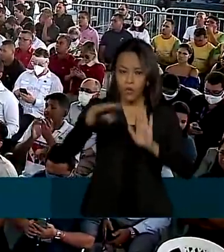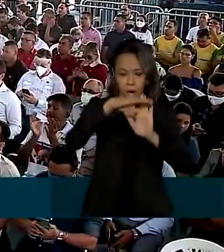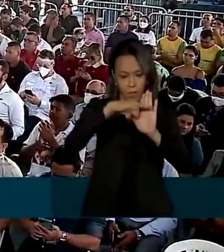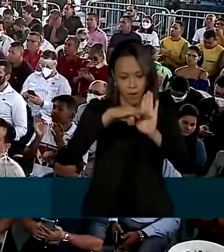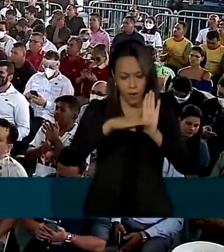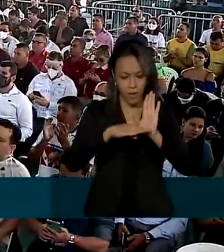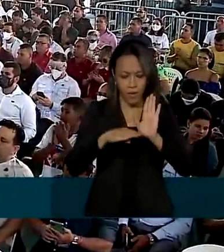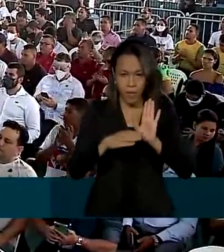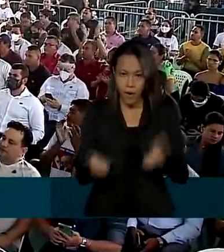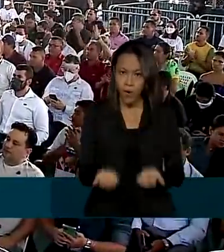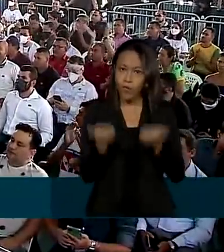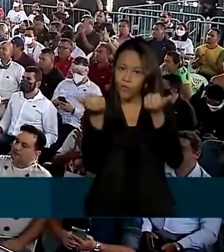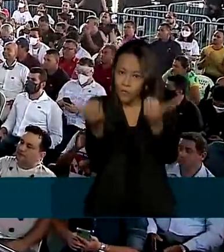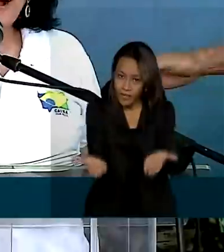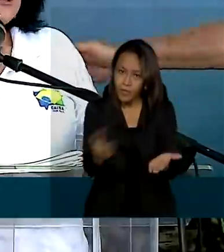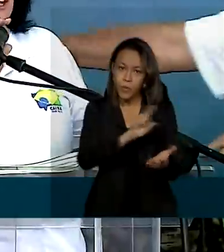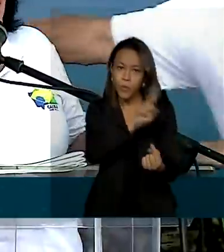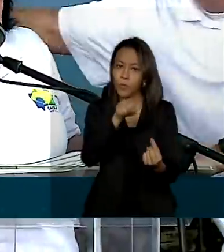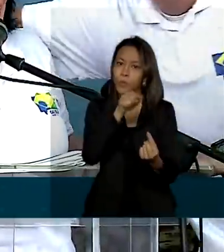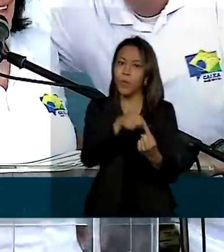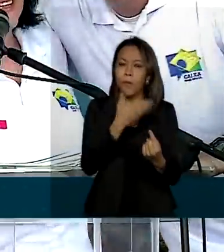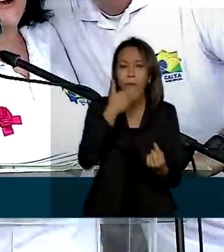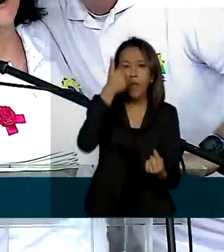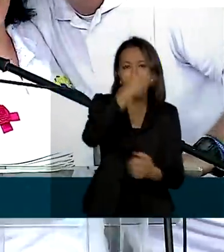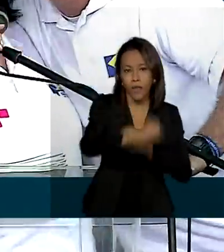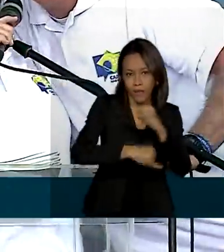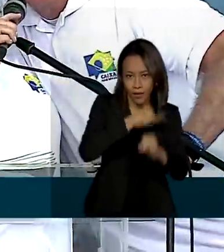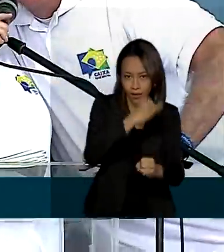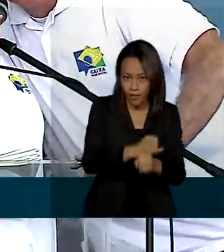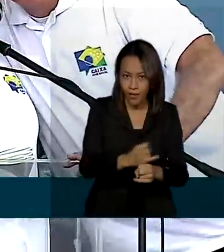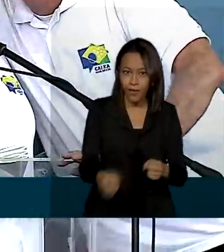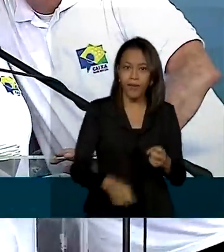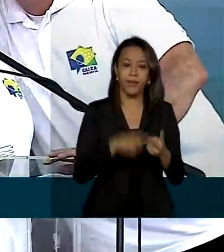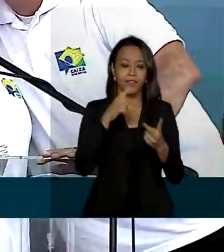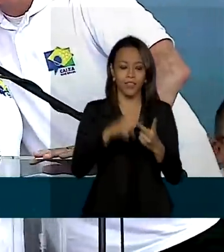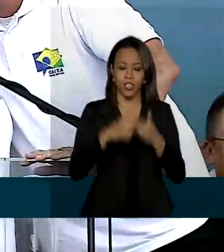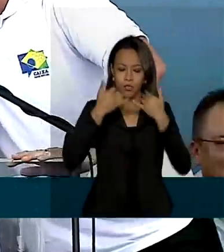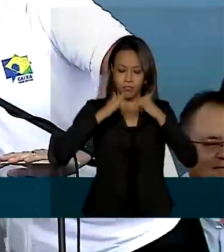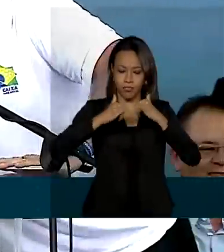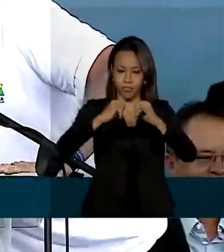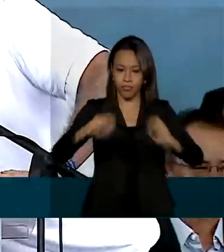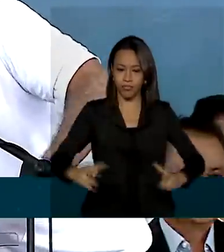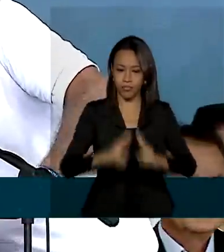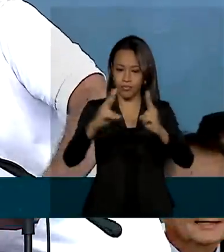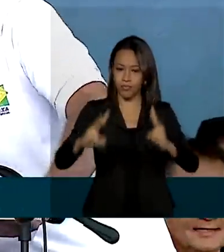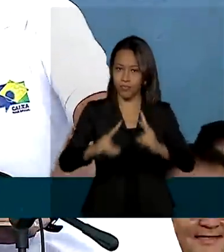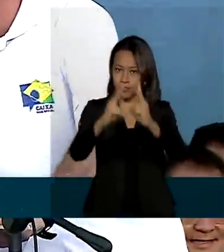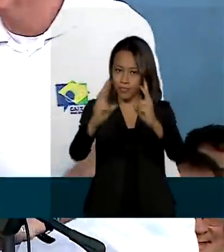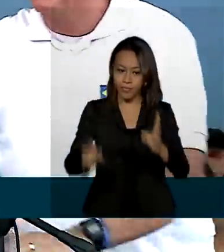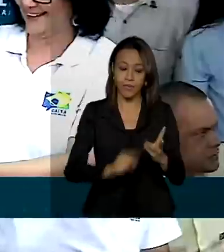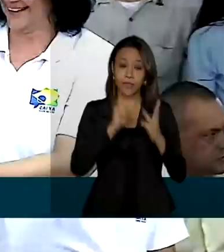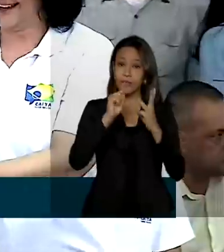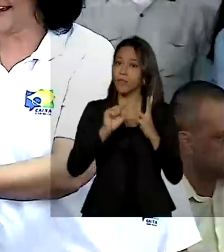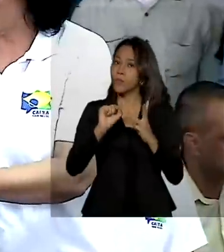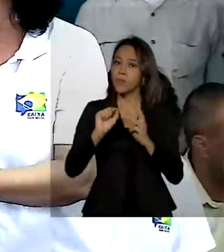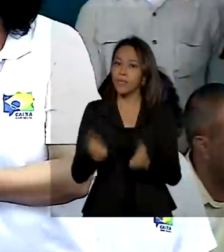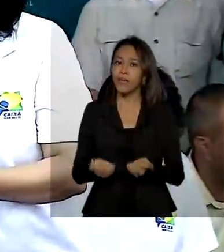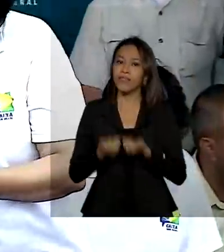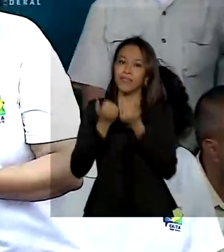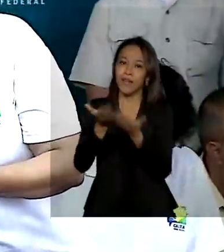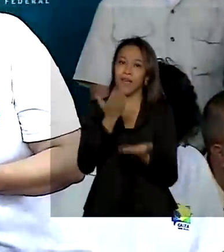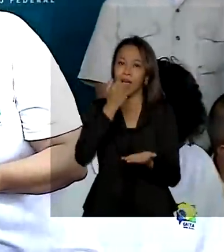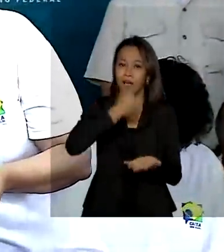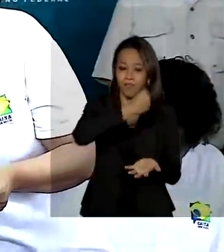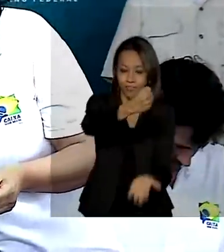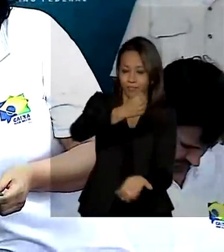região. Entre elas, a melhoria da internet banda larga, da rede de energia elétrica e esgoto e a entrega de cestas